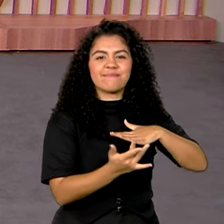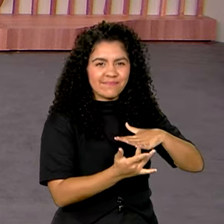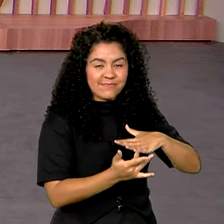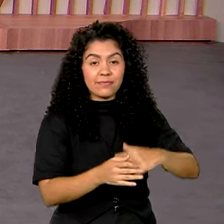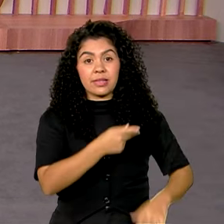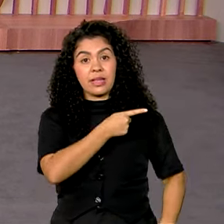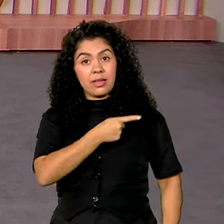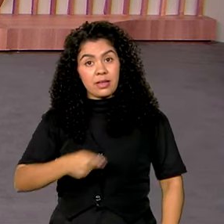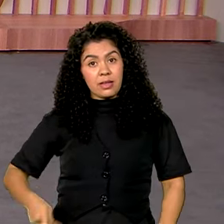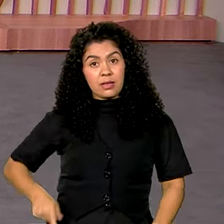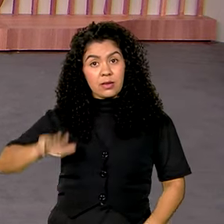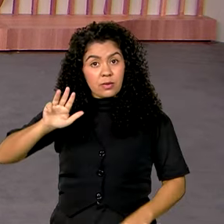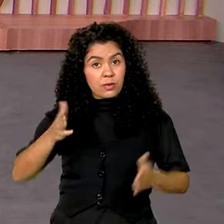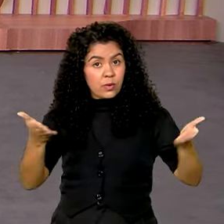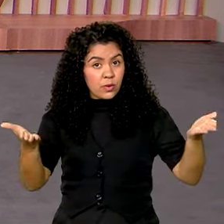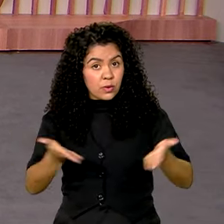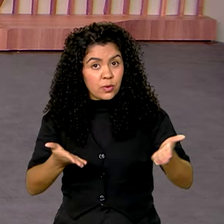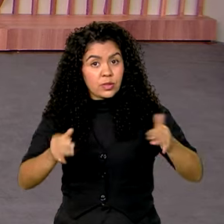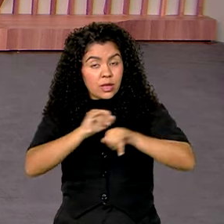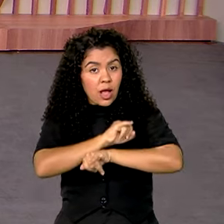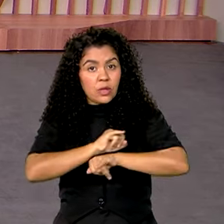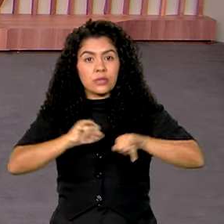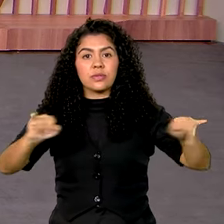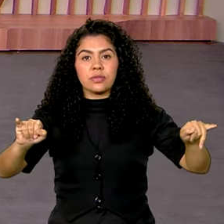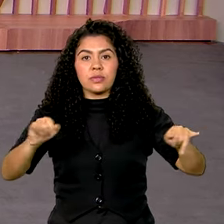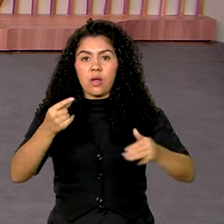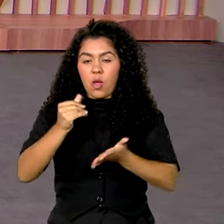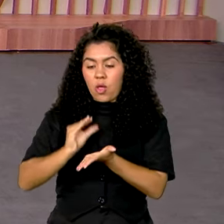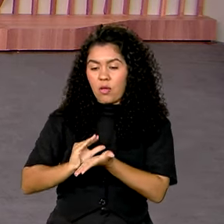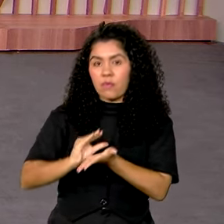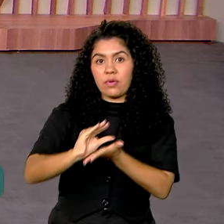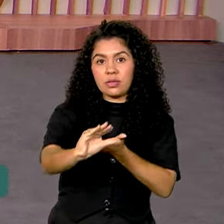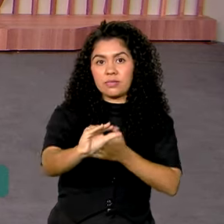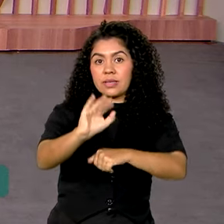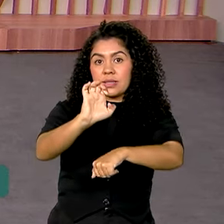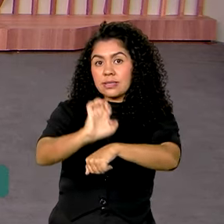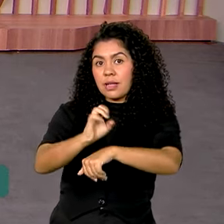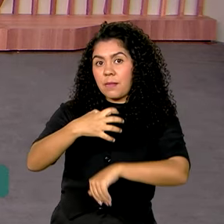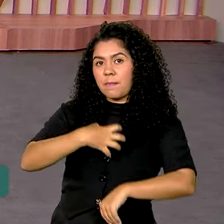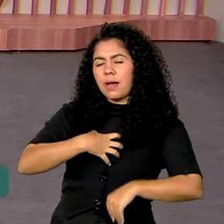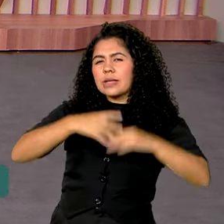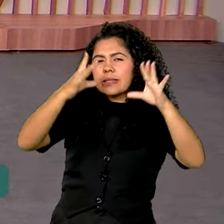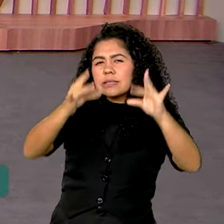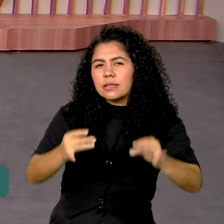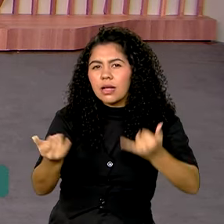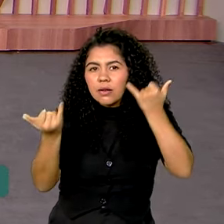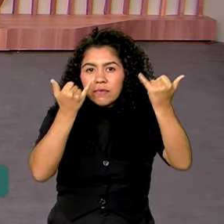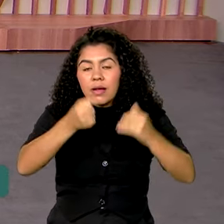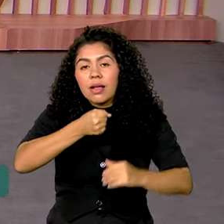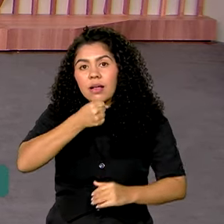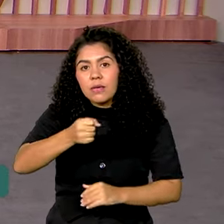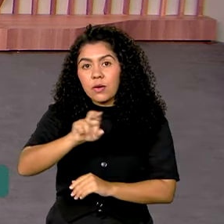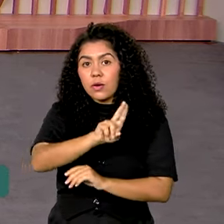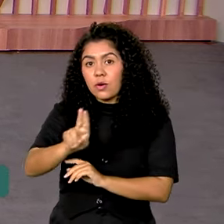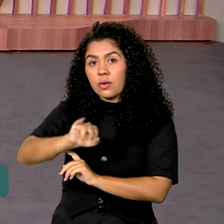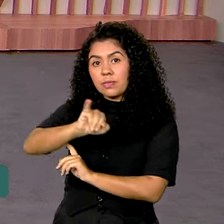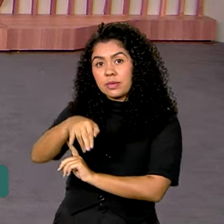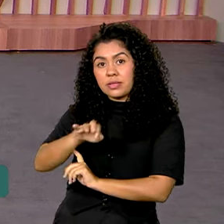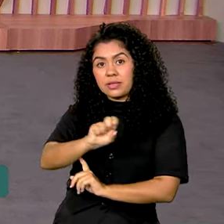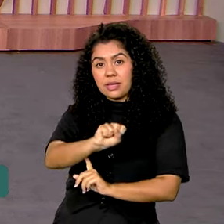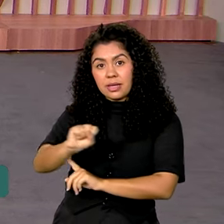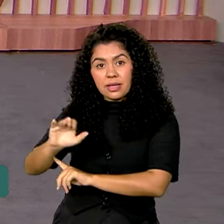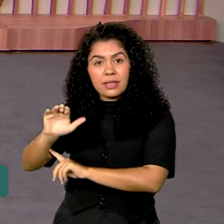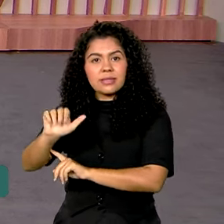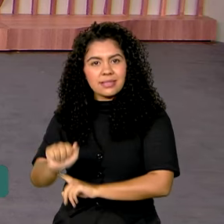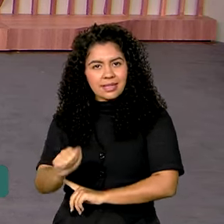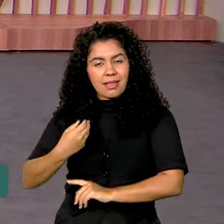O presidente Lula anuncia investimentos do governo federal hoje na Bahia. Vamos saber os detalhes com a nossa repórter Jéssica Gonçalves,